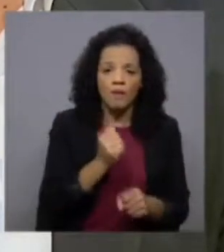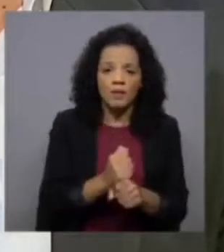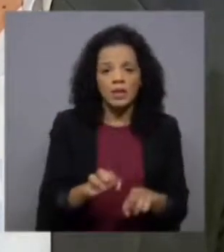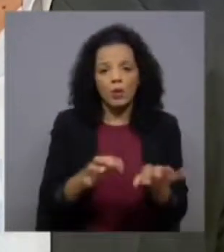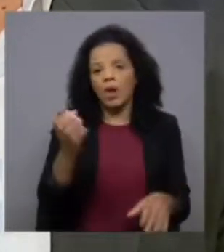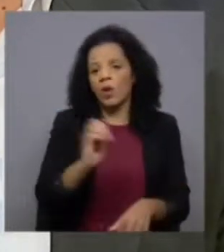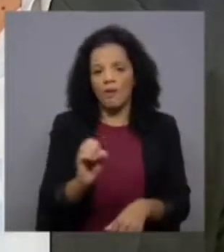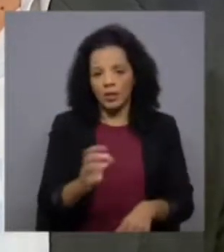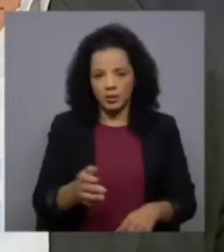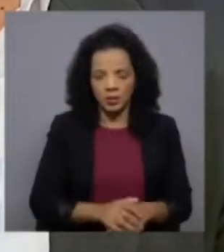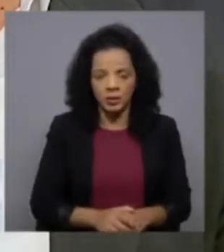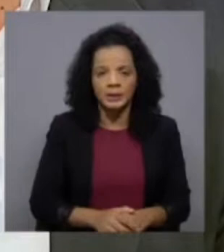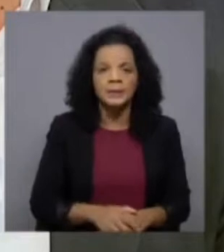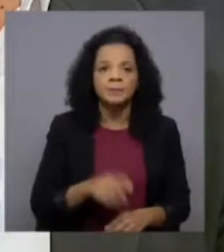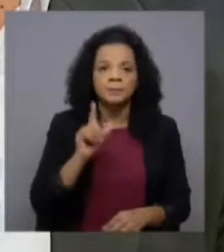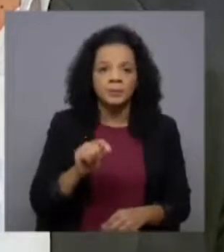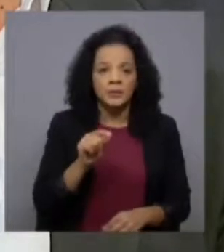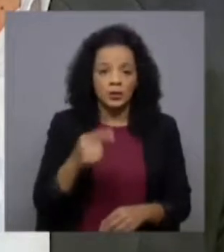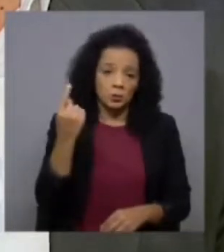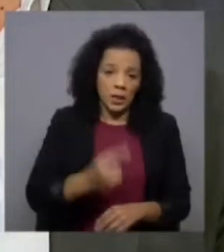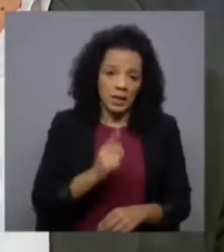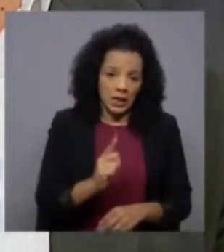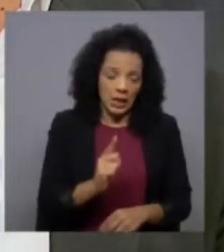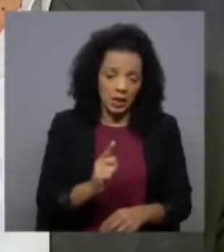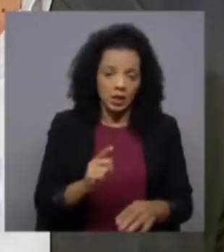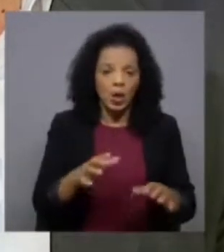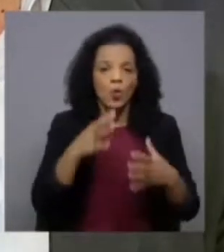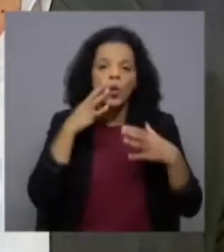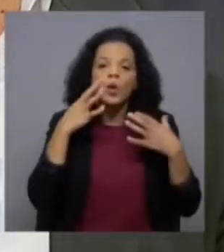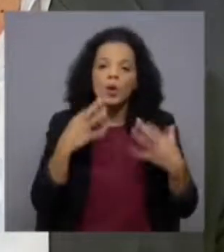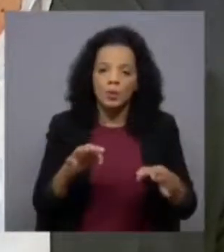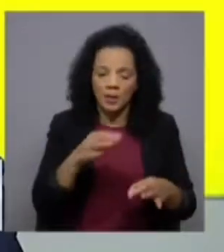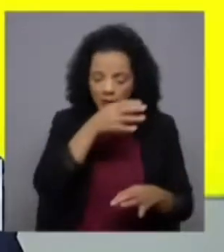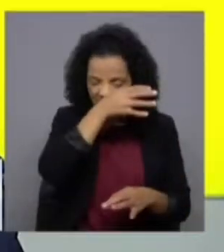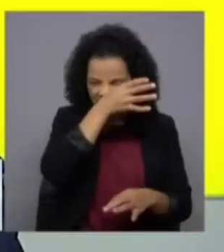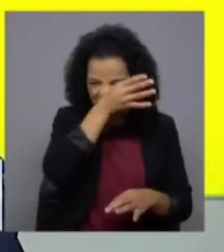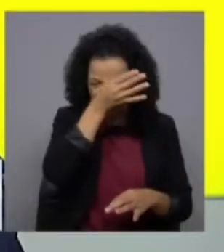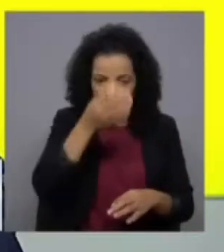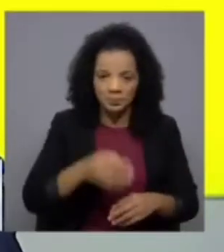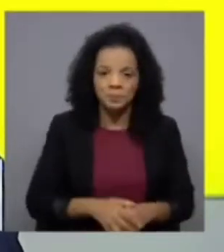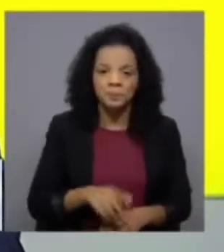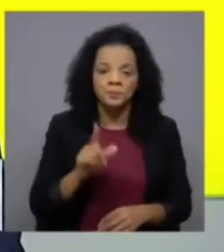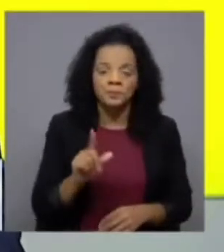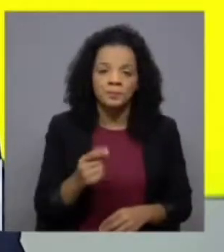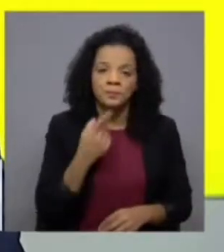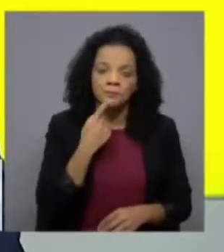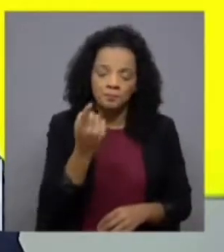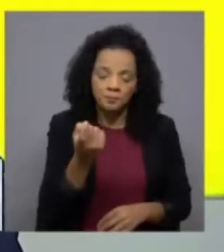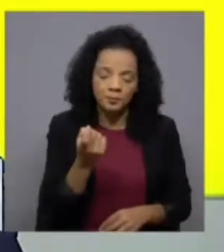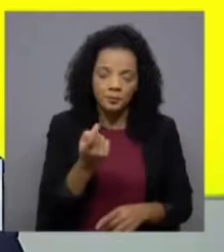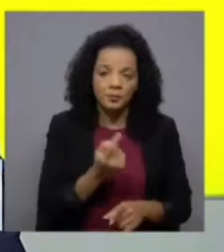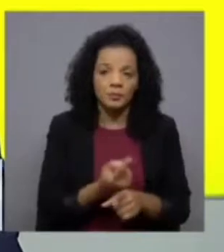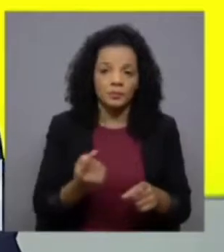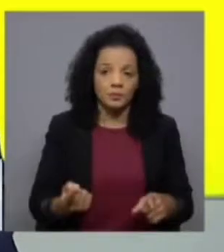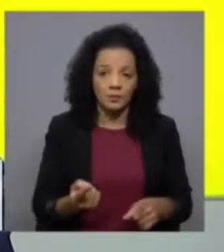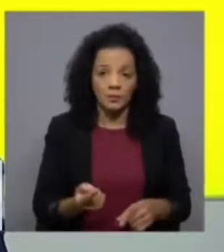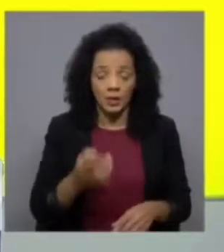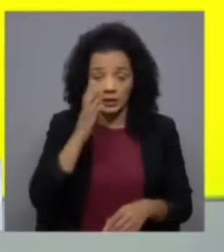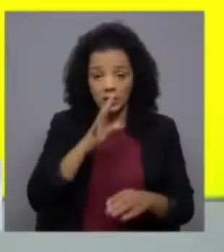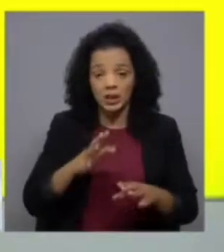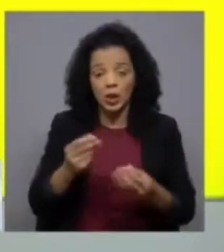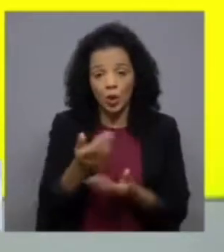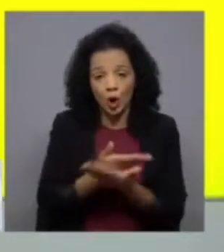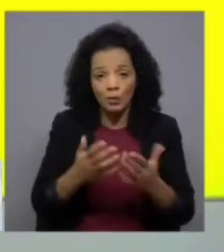se não houvesse. Portanto, isto é o que nós temos de fazer, é o cenário normal. Também lhe queria pôr a questão, porque para crescer a